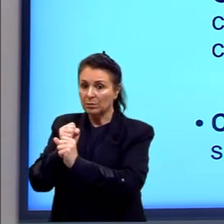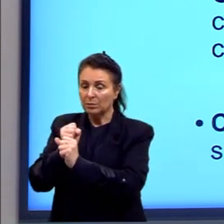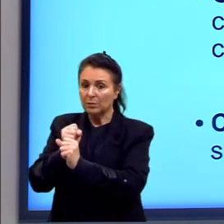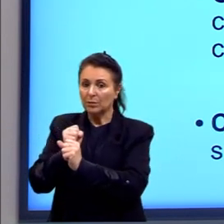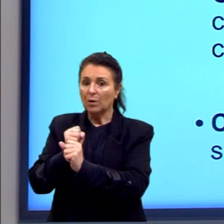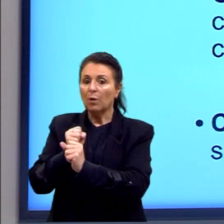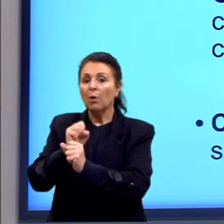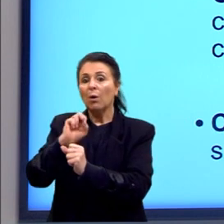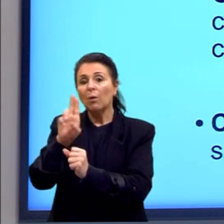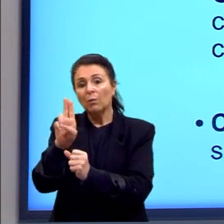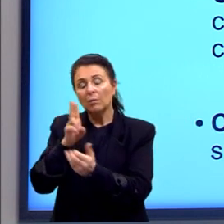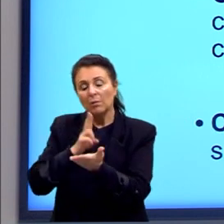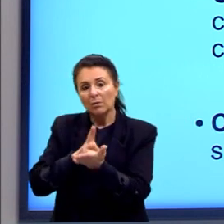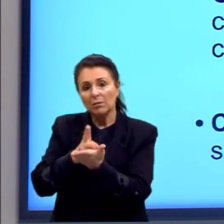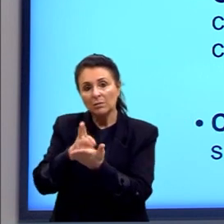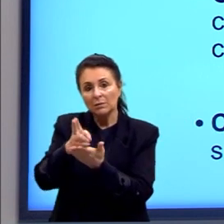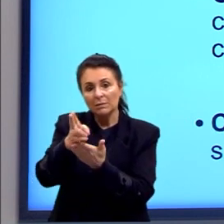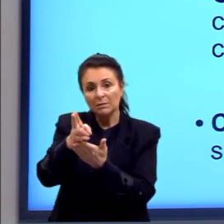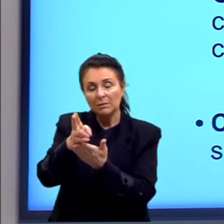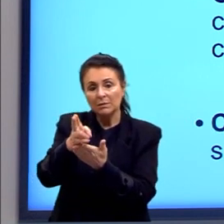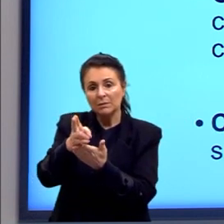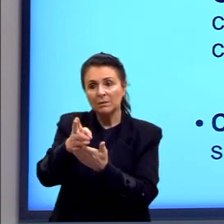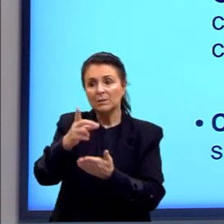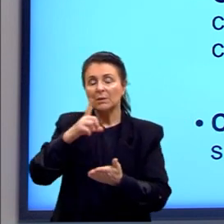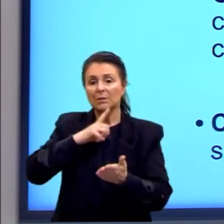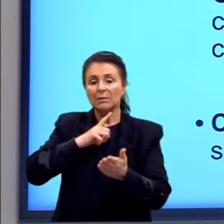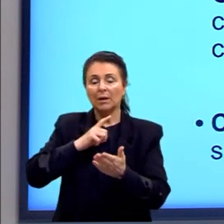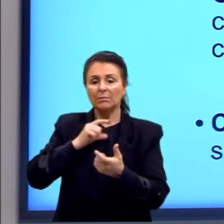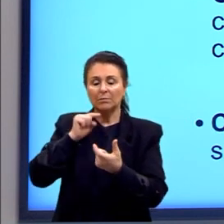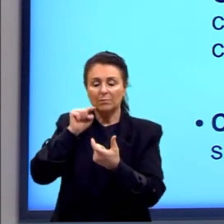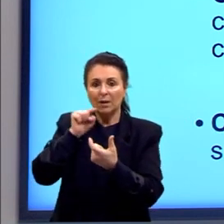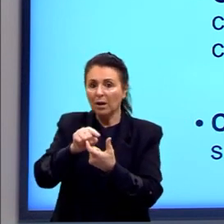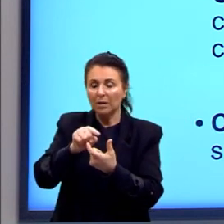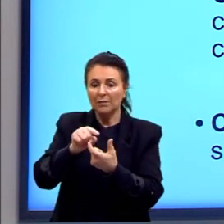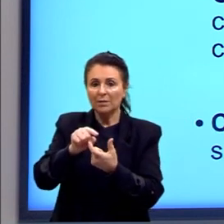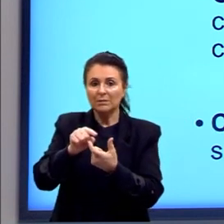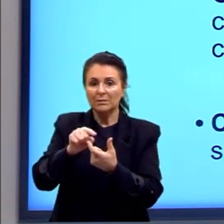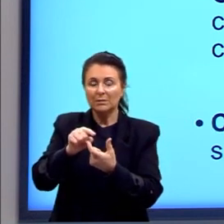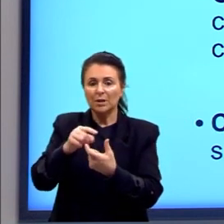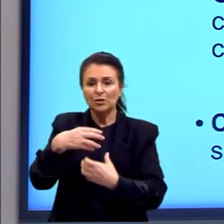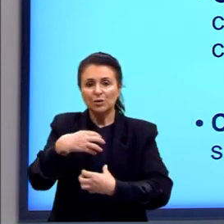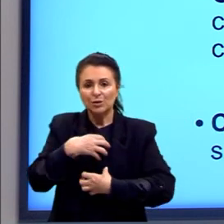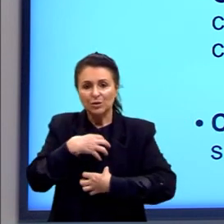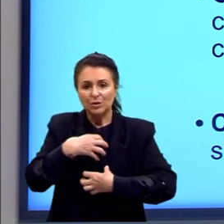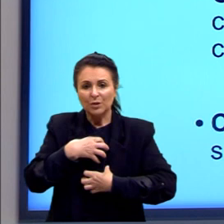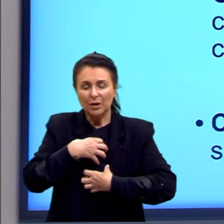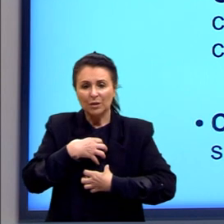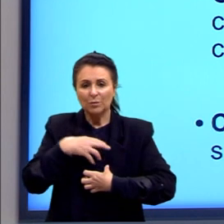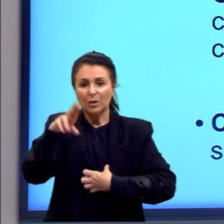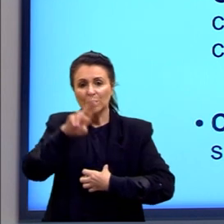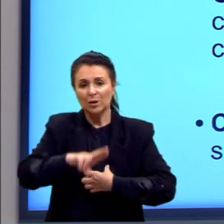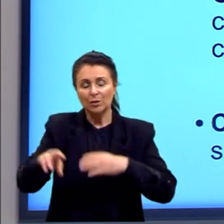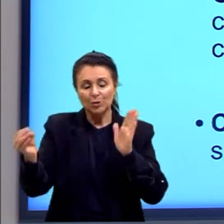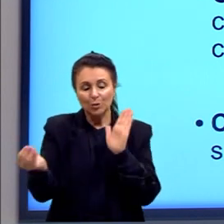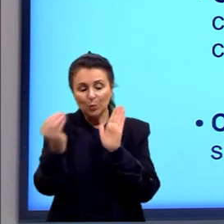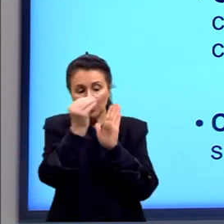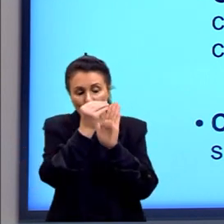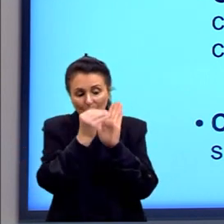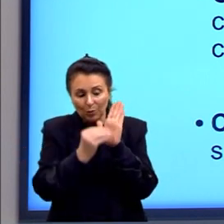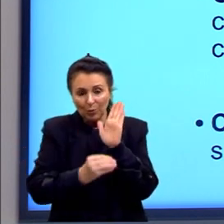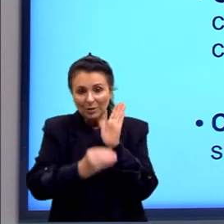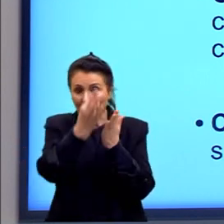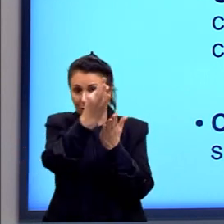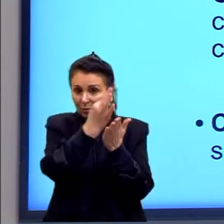continuação. A gente tem aí palavras ou expressões que a gente coloca ao longo do